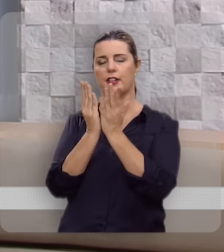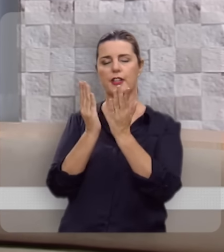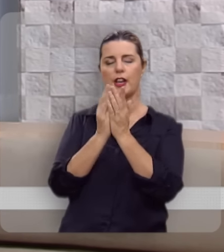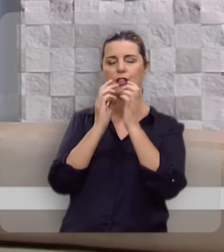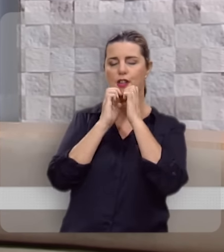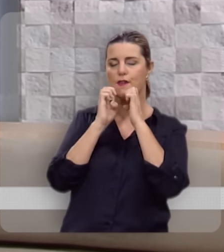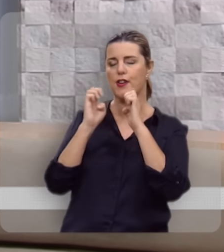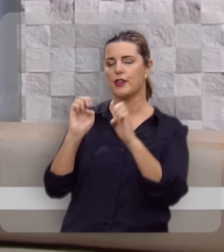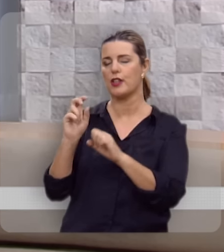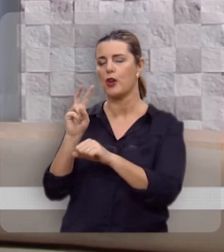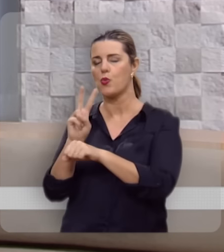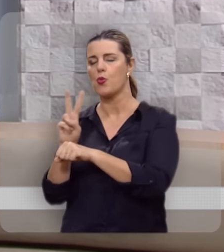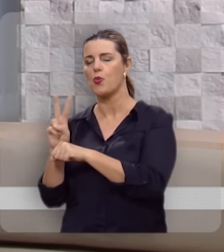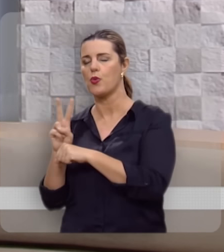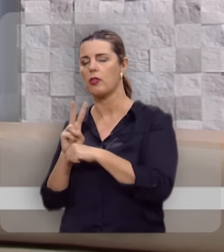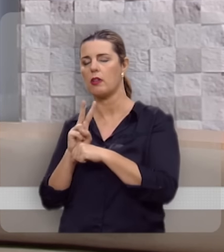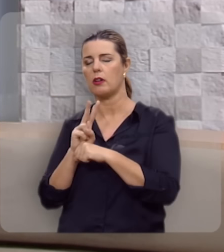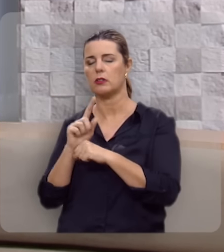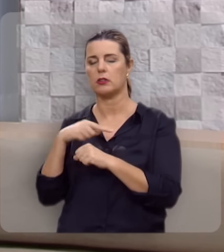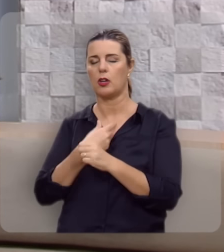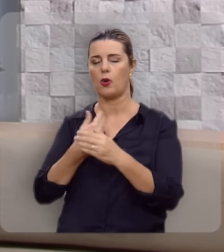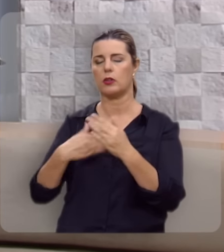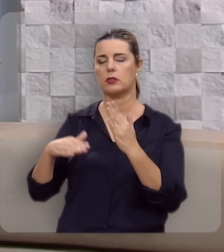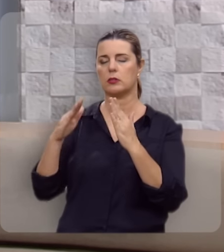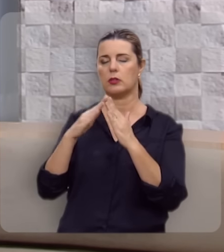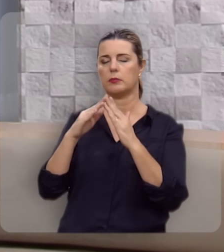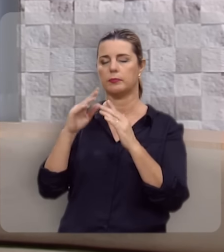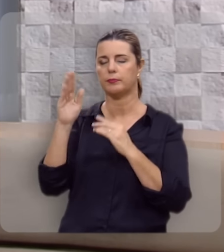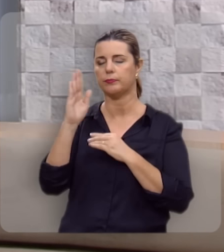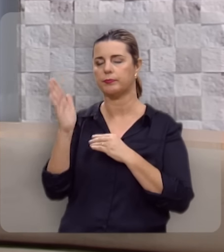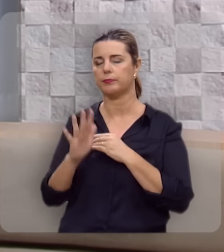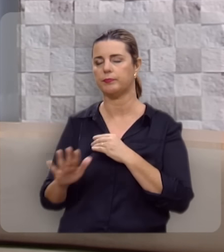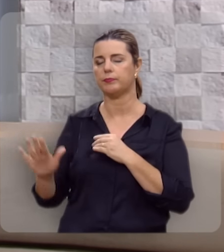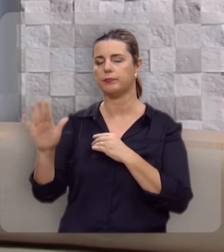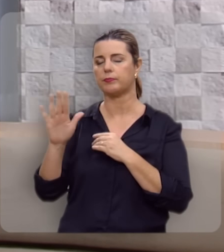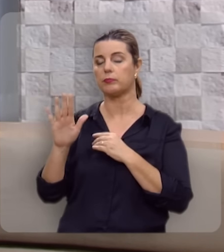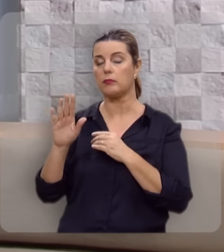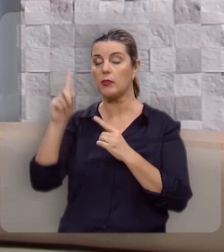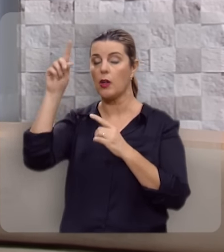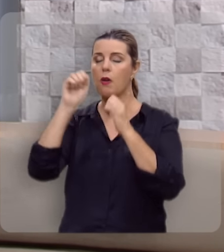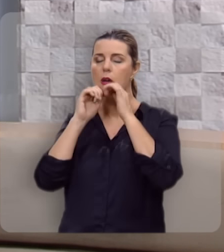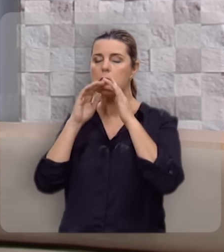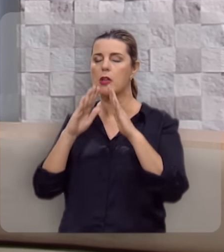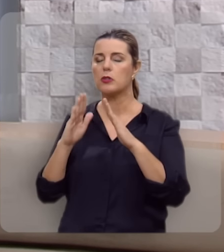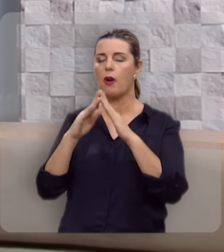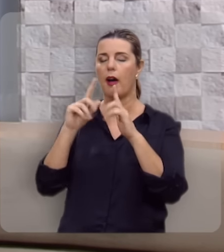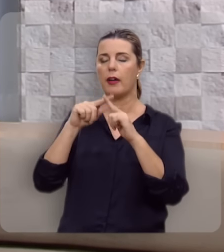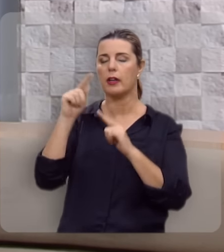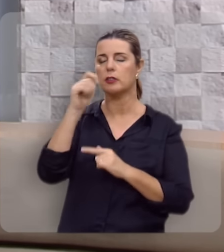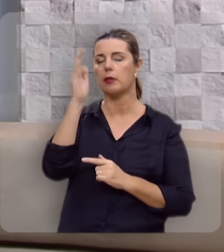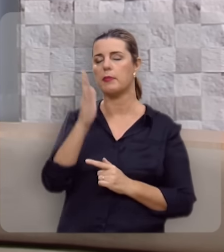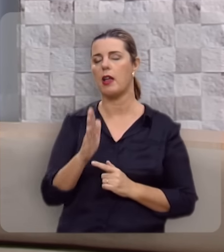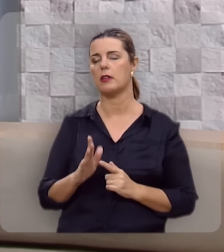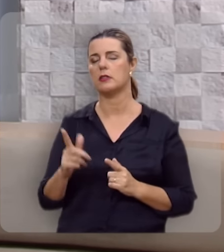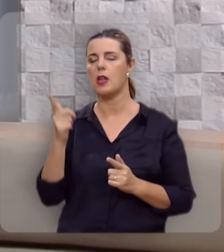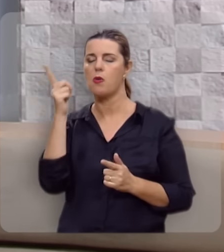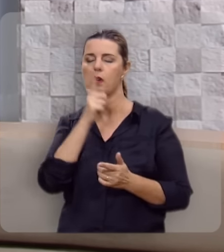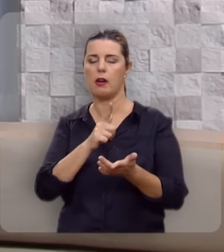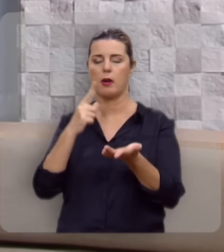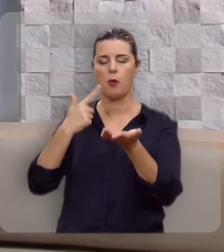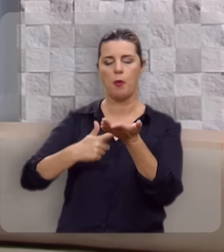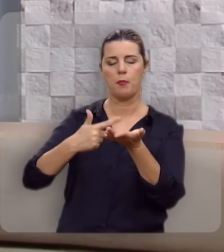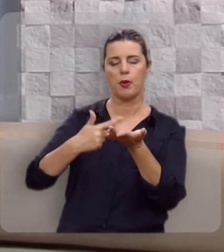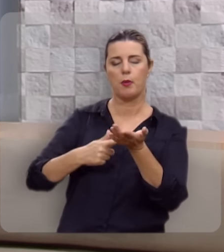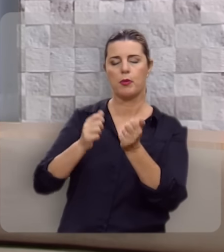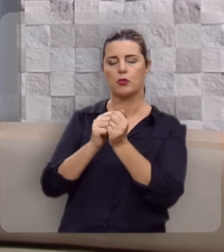igrejas cristãs, evangélicas, protestantes da nossa nação. Que tu abençoes a igreja no Brasil para que ela